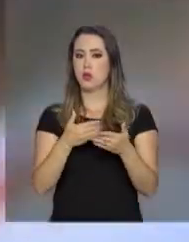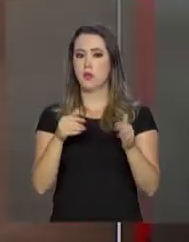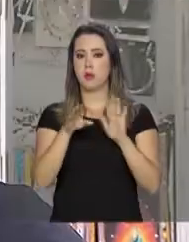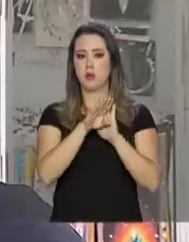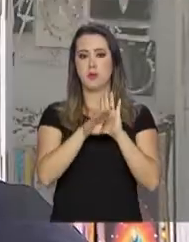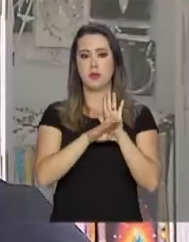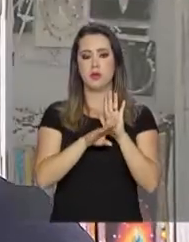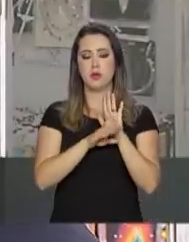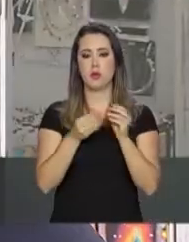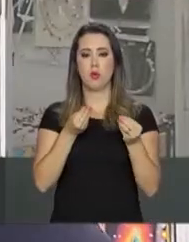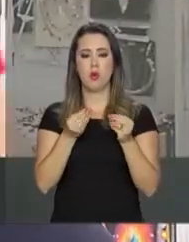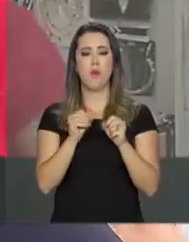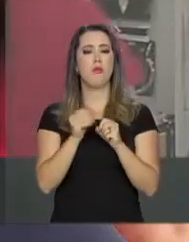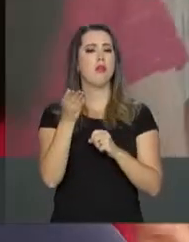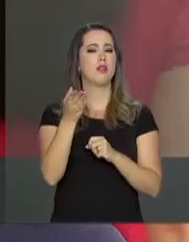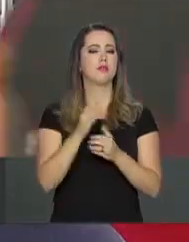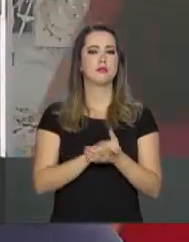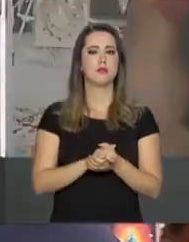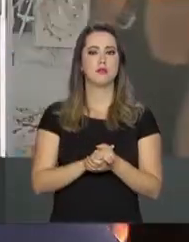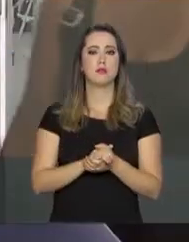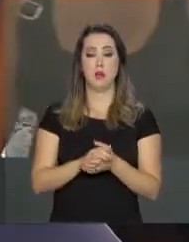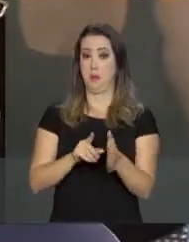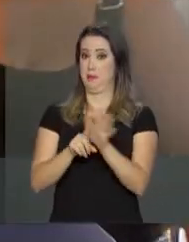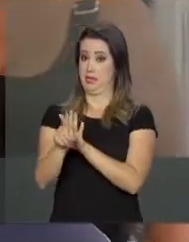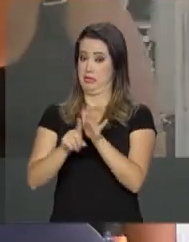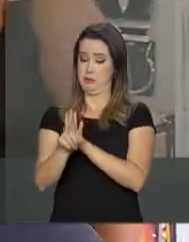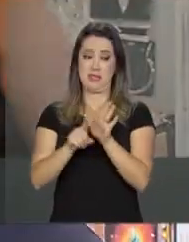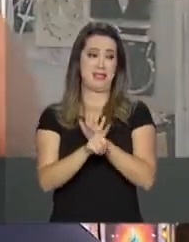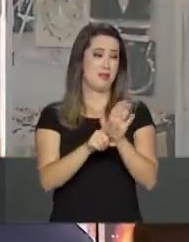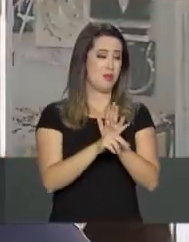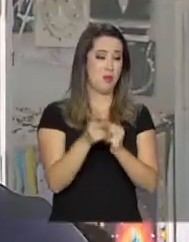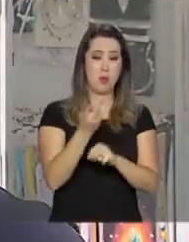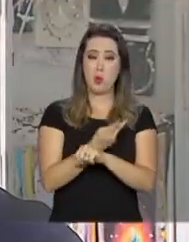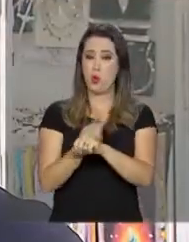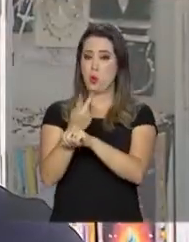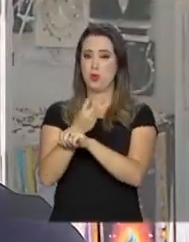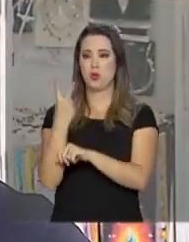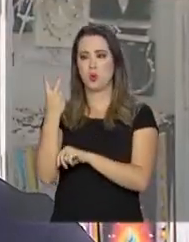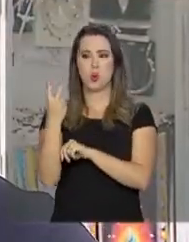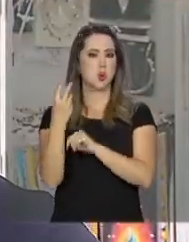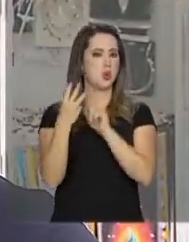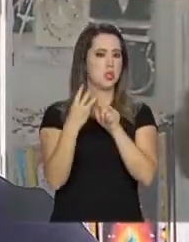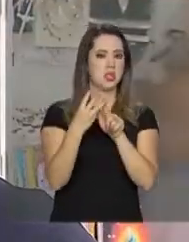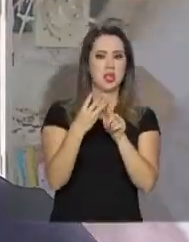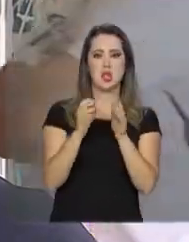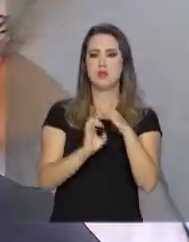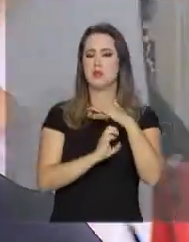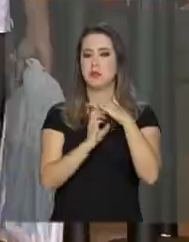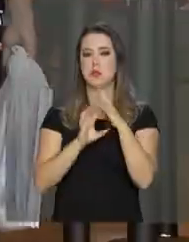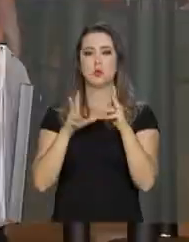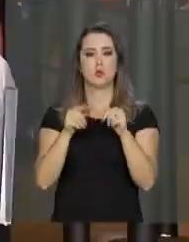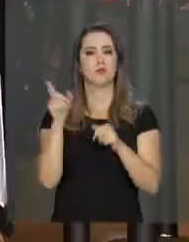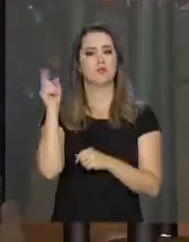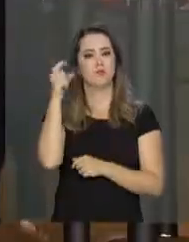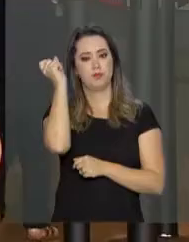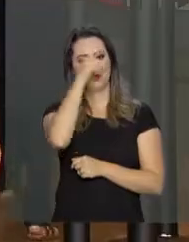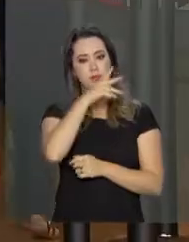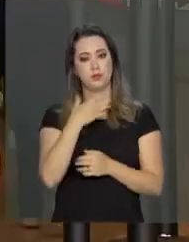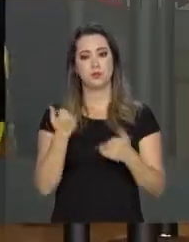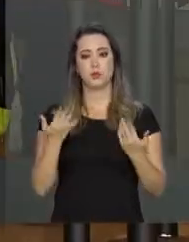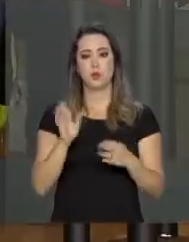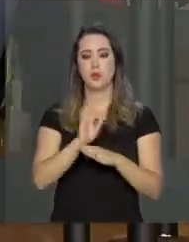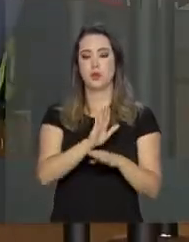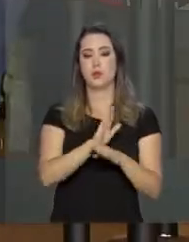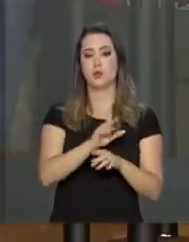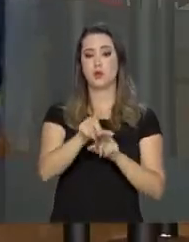faz? Tem que dar uma pesquisada boa, mas eu costumo procurar entre duas ou três, mas todas é difícil. Para ajudar